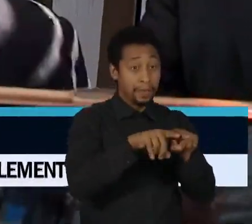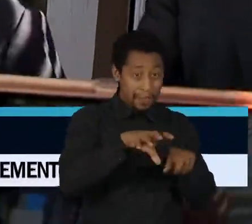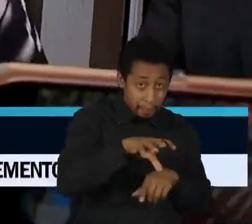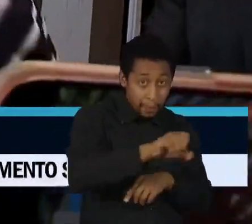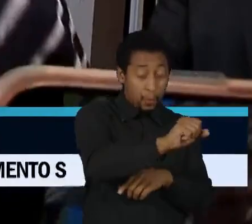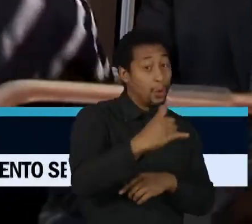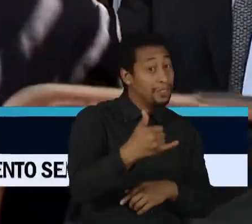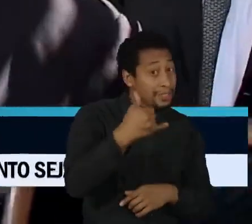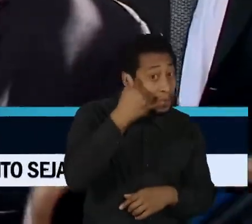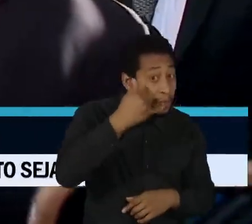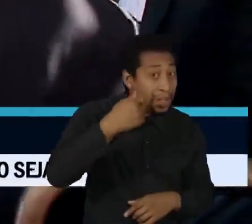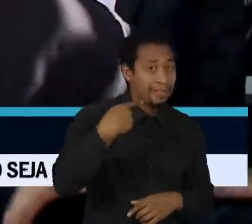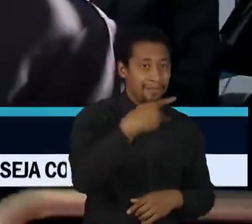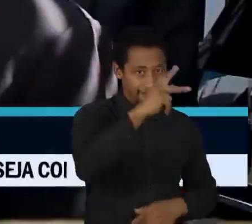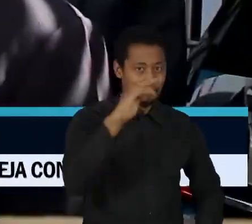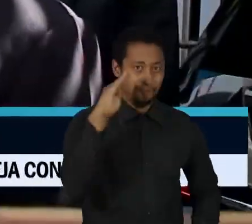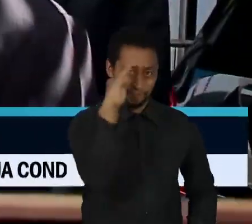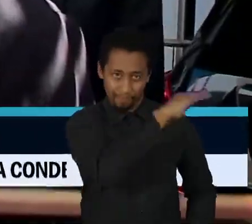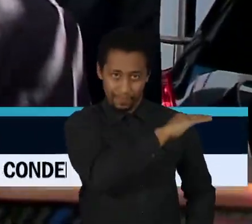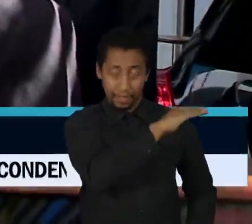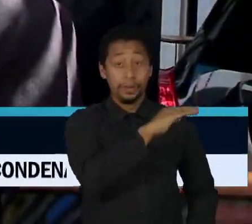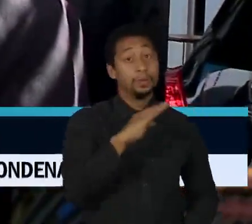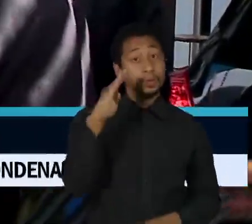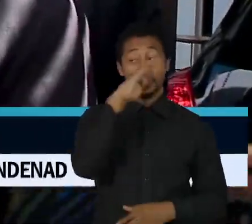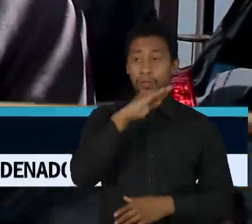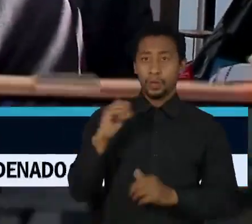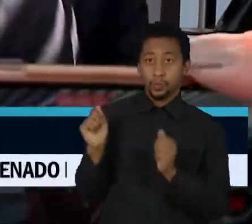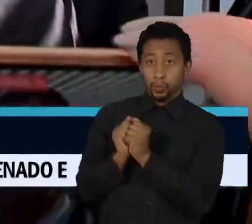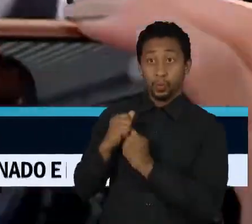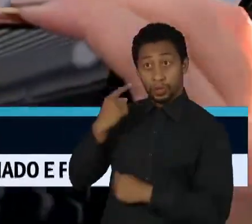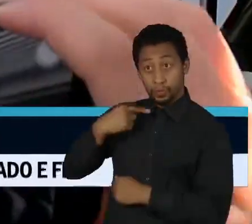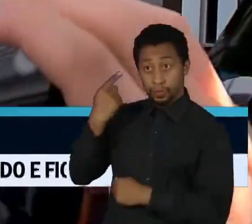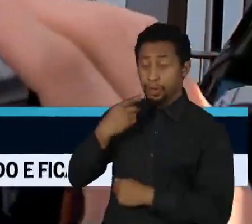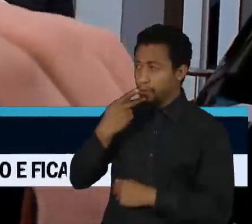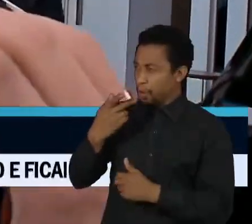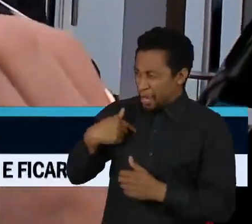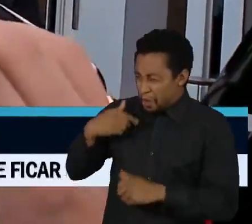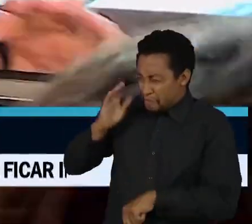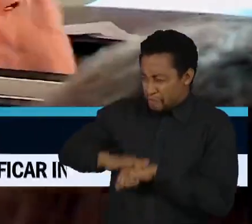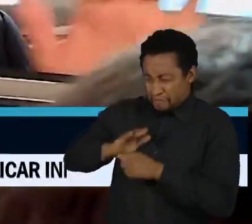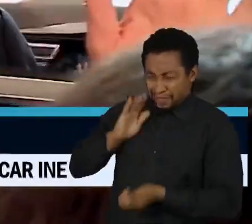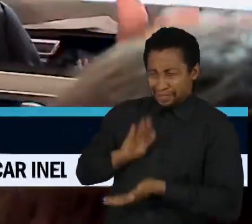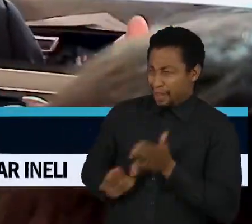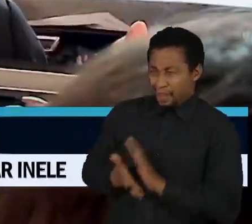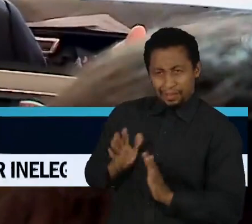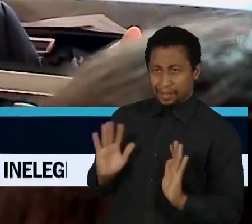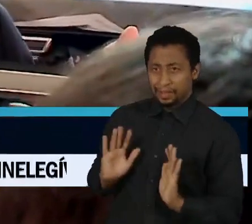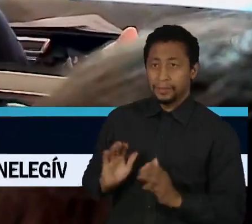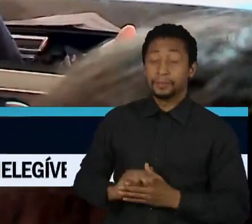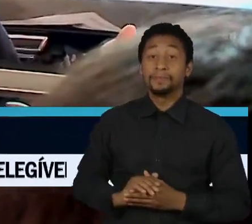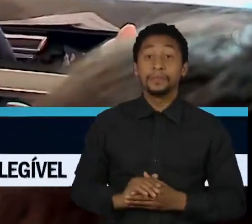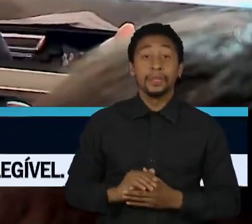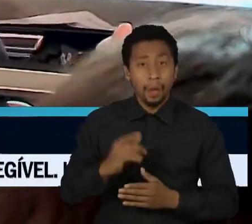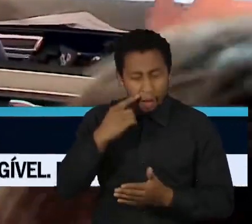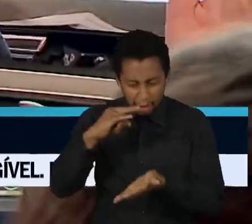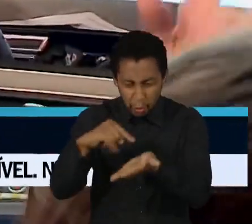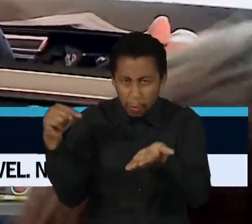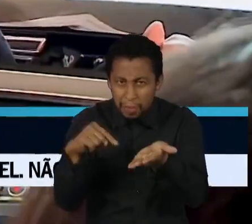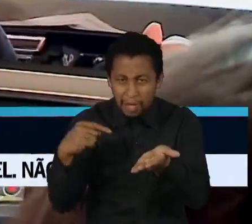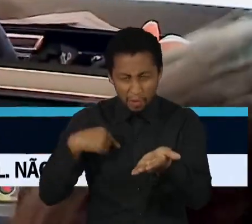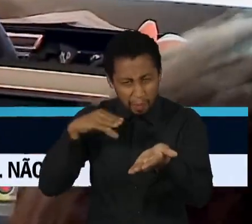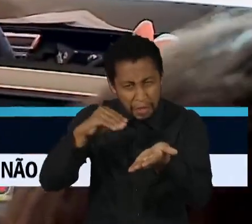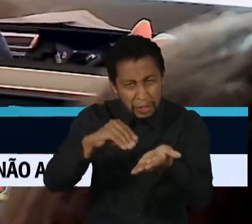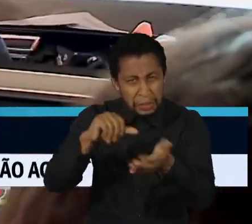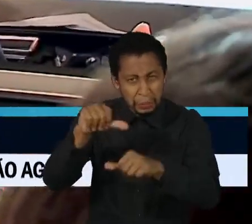Bolsonaro. Acompanhado de advogados, ele negou qualquer tipo de crime. Não existe adulteração da minha parte, não